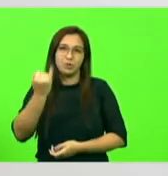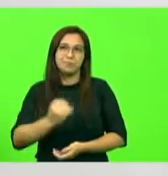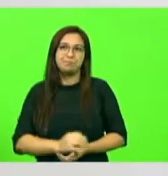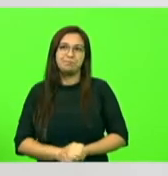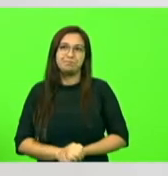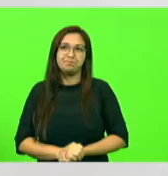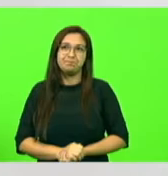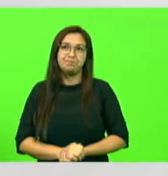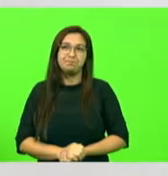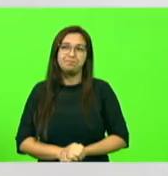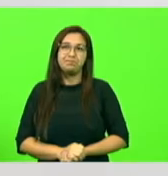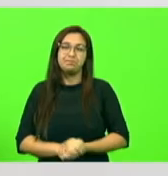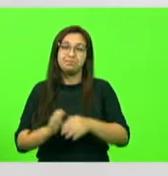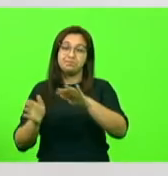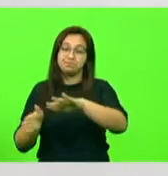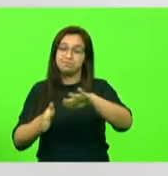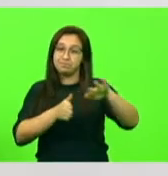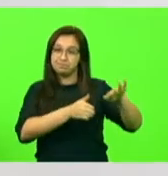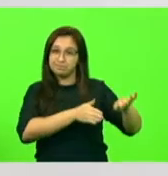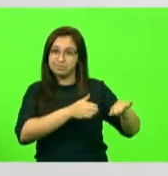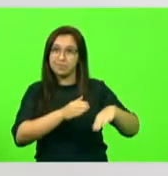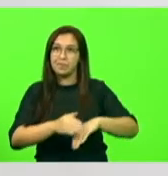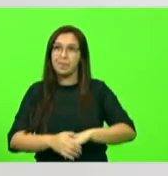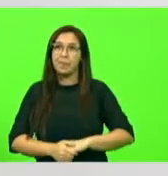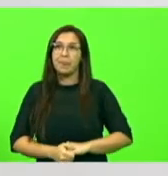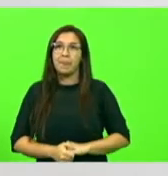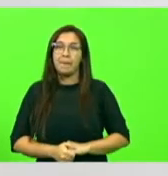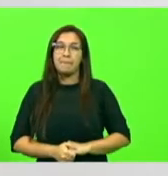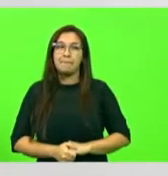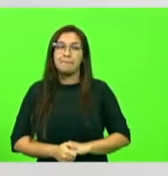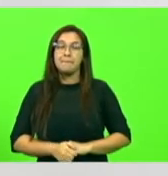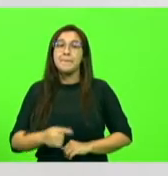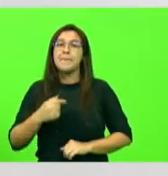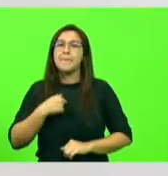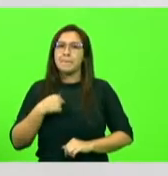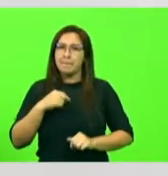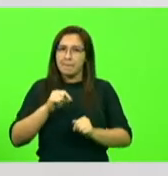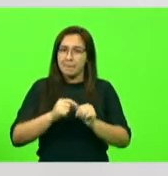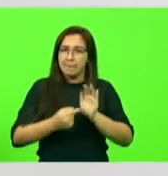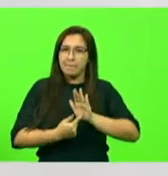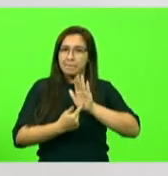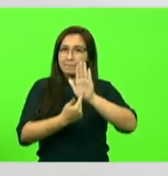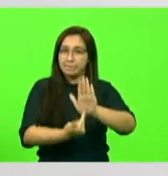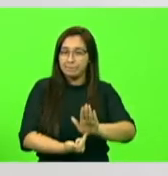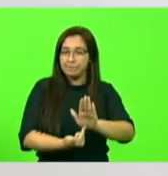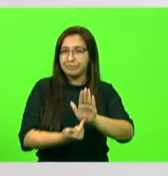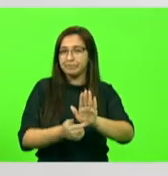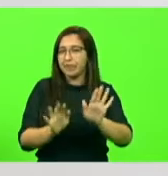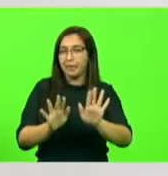Presidente, eu fiz uma indicação, um pedido, aliás,